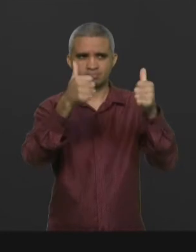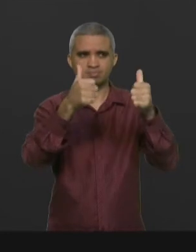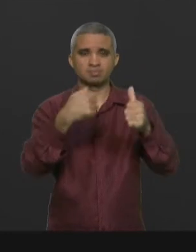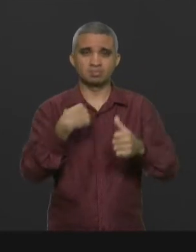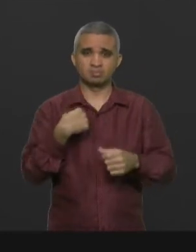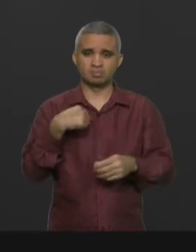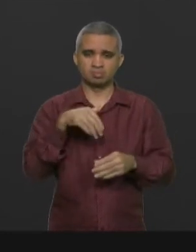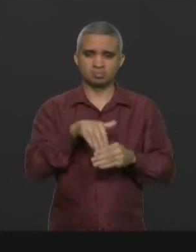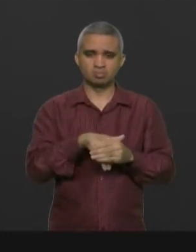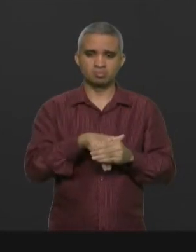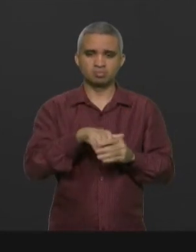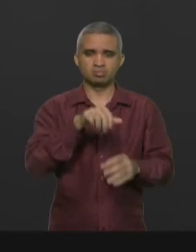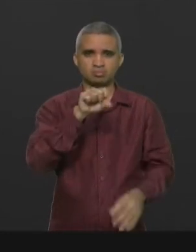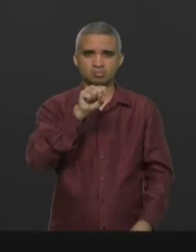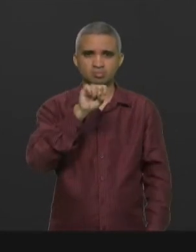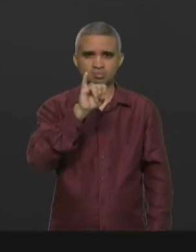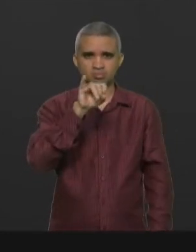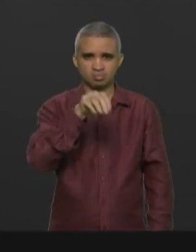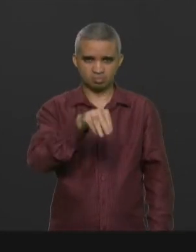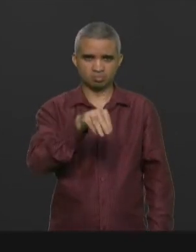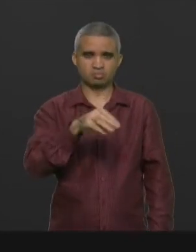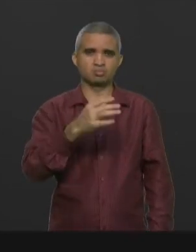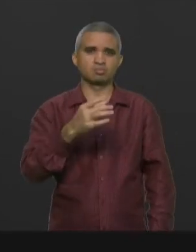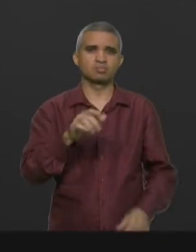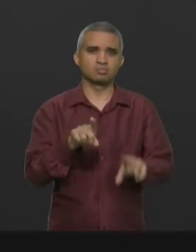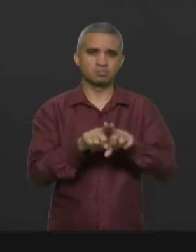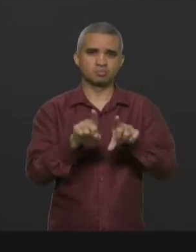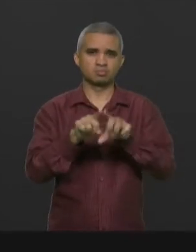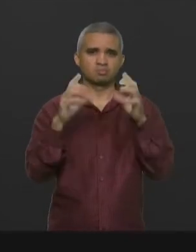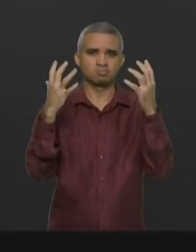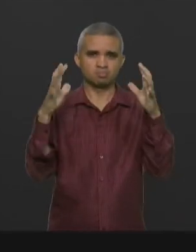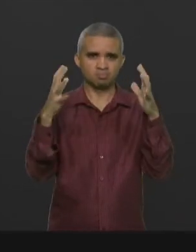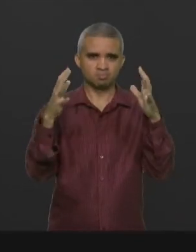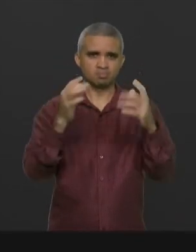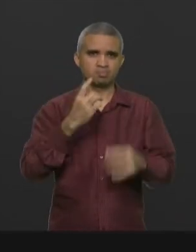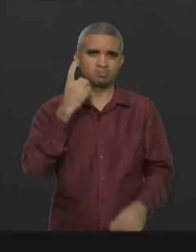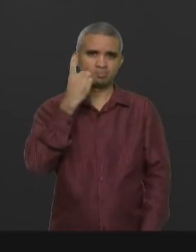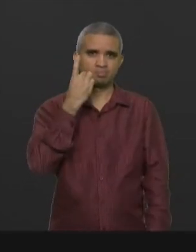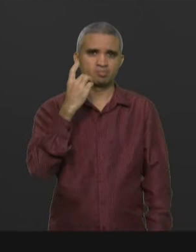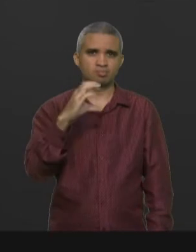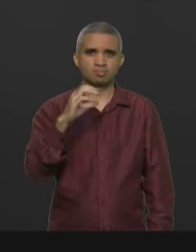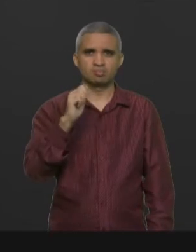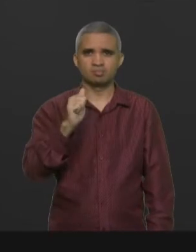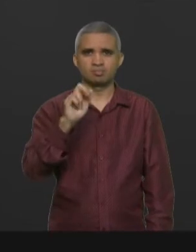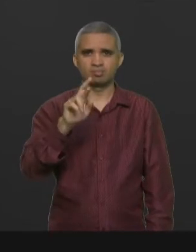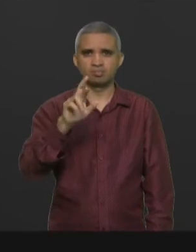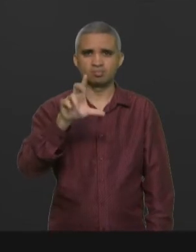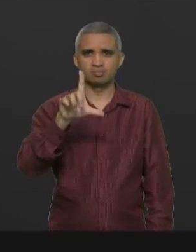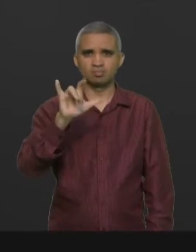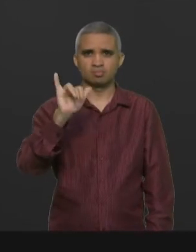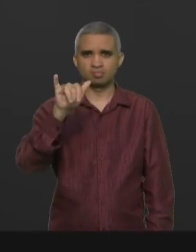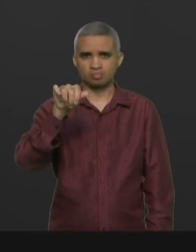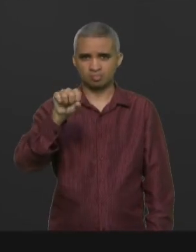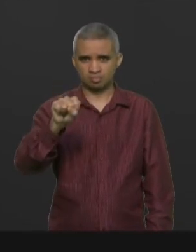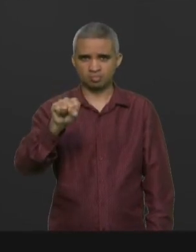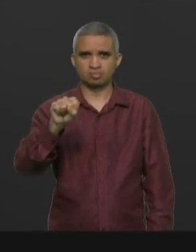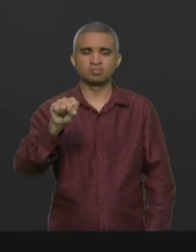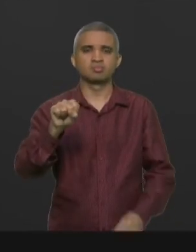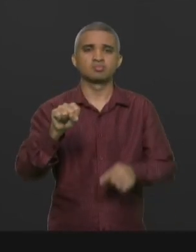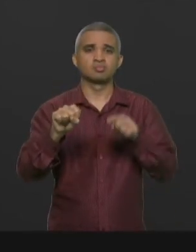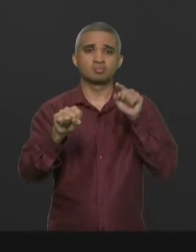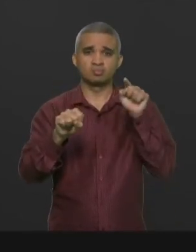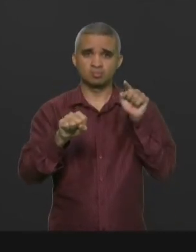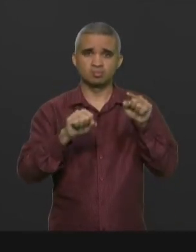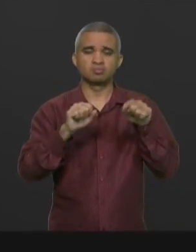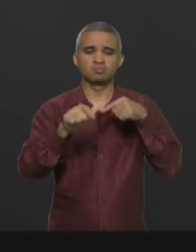sim, parabenizo o deputado Carlinhos pelo trabalho feito de acompanhamento, de sugestão, talvez ninguém melhor do que ele para ter o conhecimento